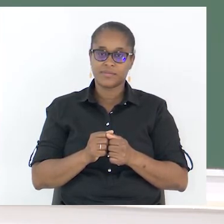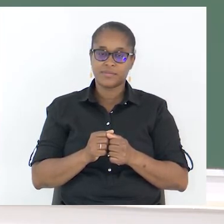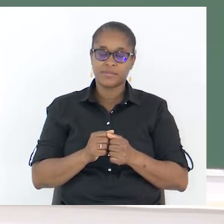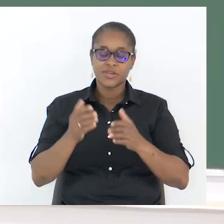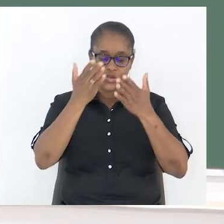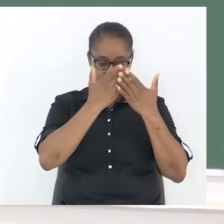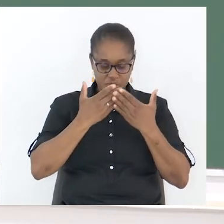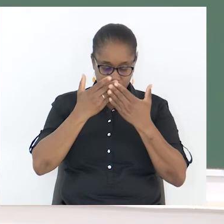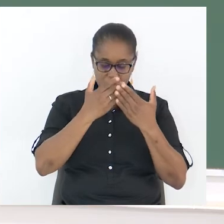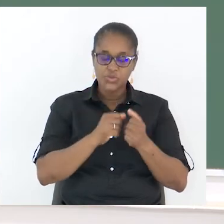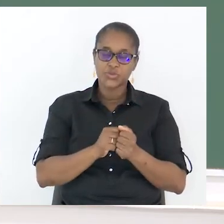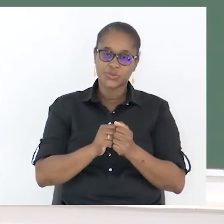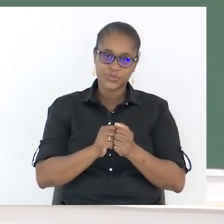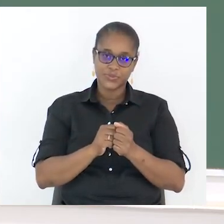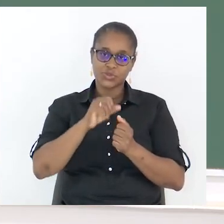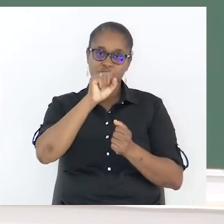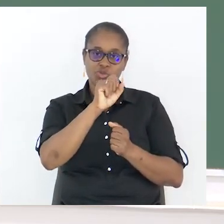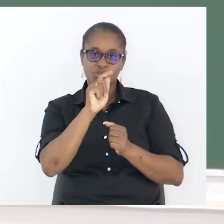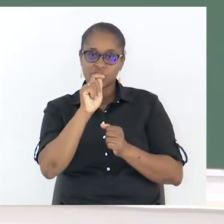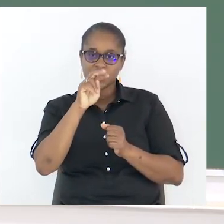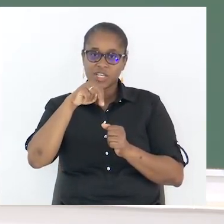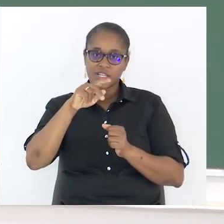Estudo do género.